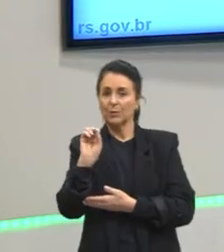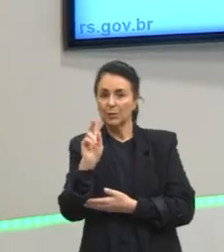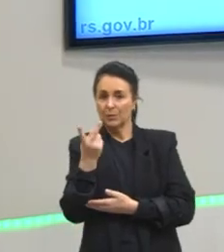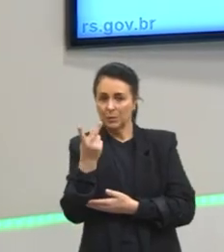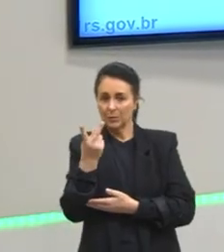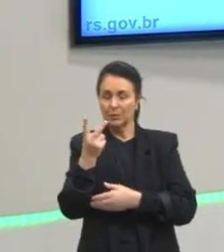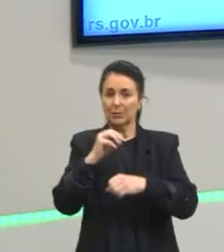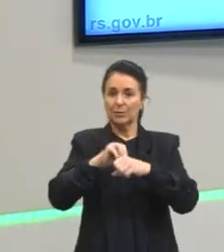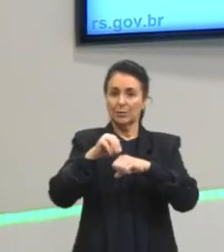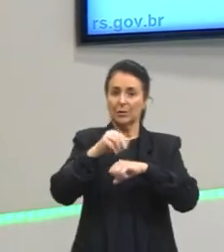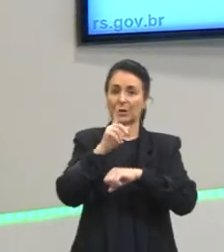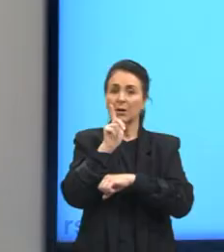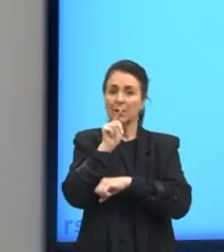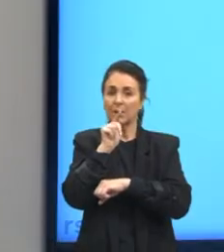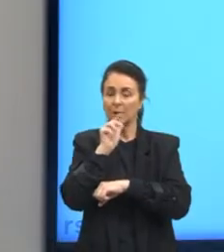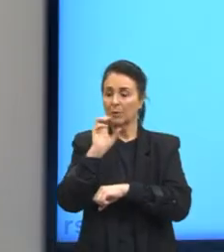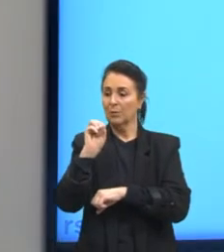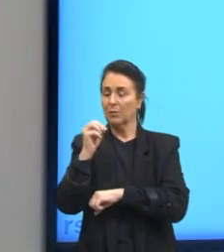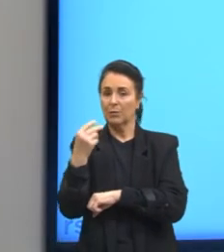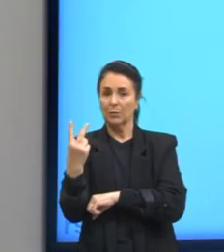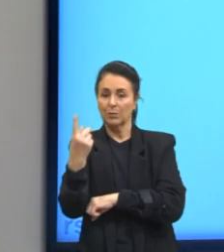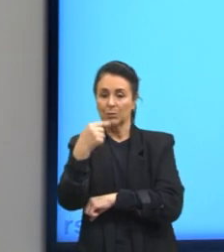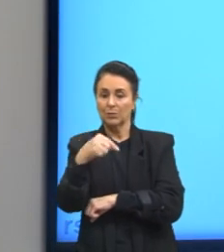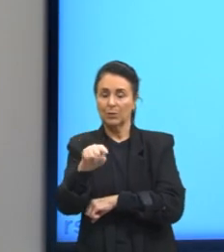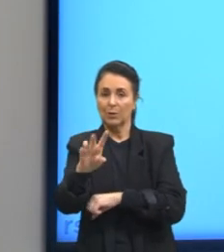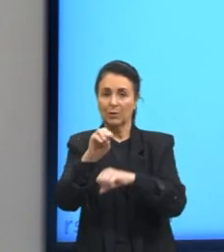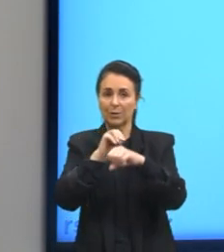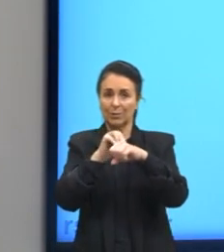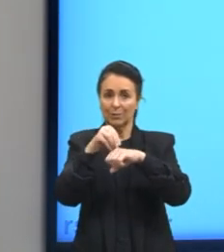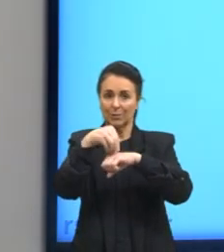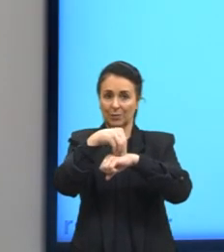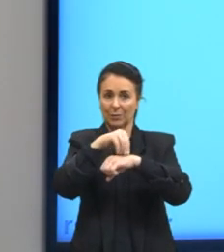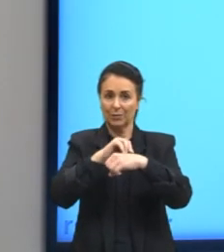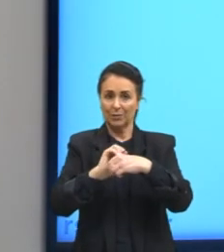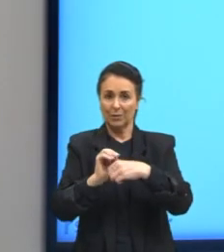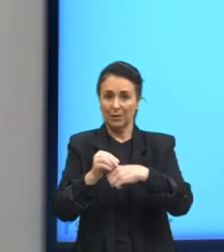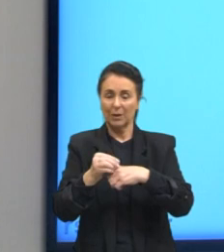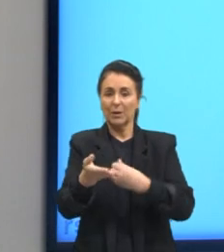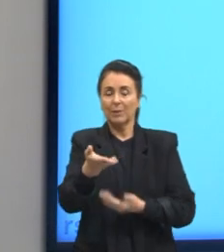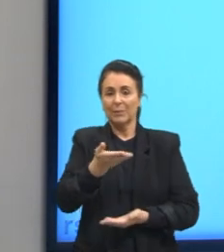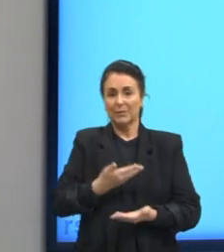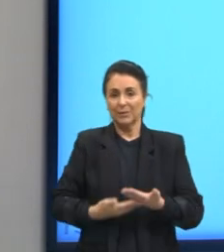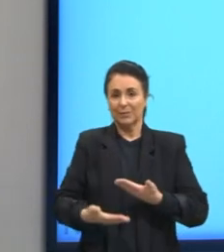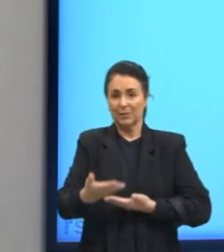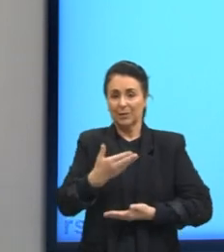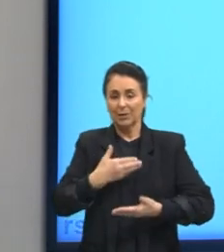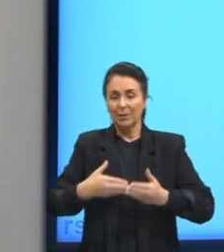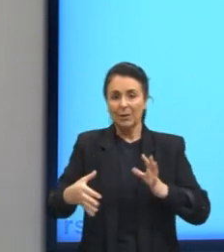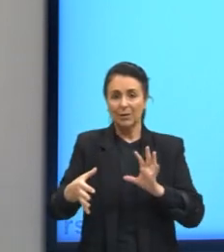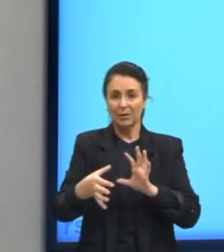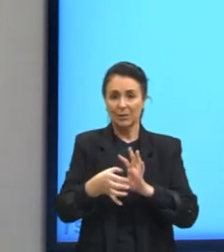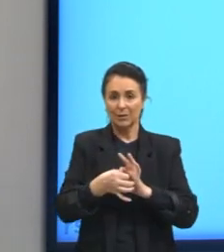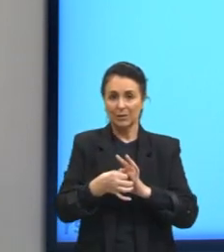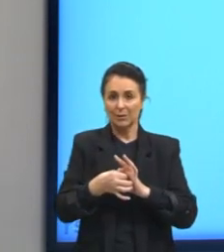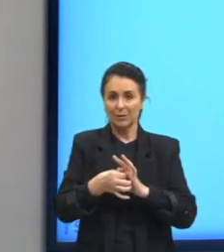molécula da água e o oxigênio de outra molécula, é uma interação, é uma ligação de